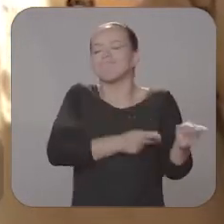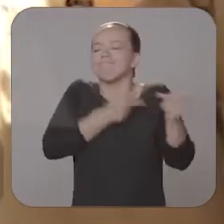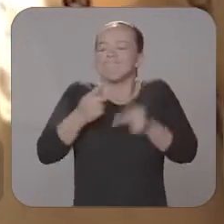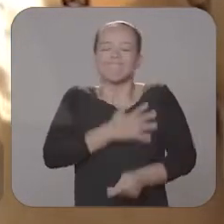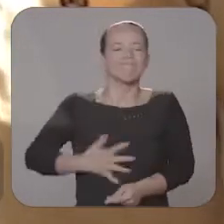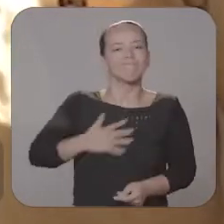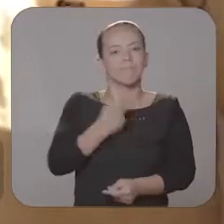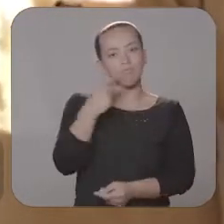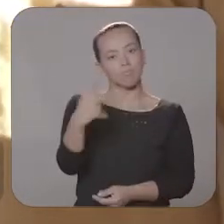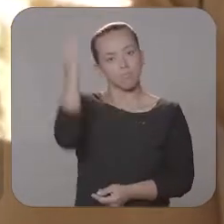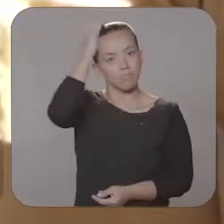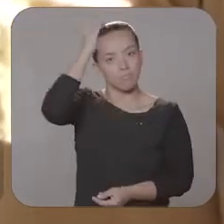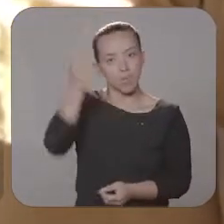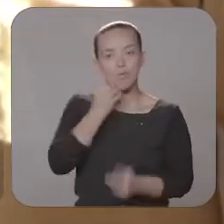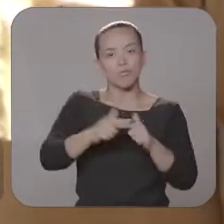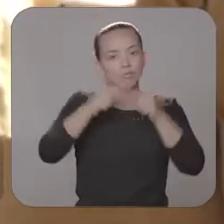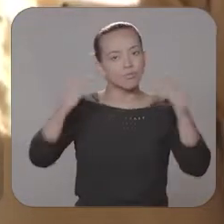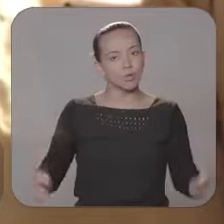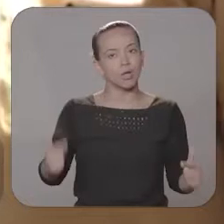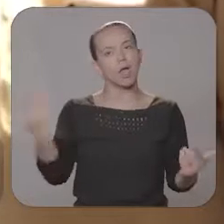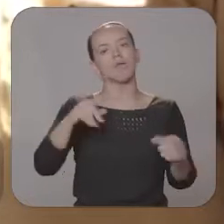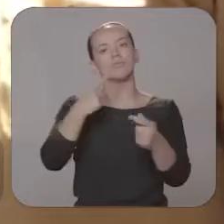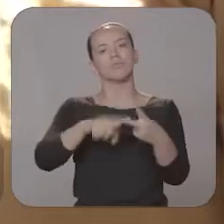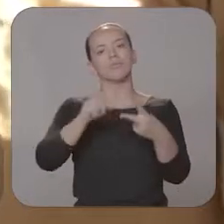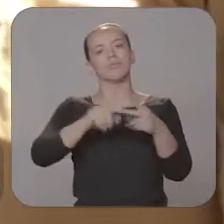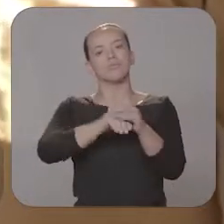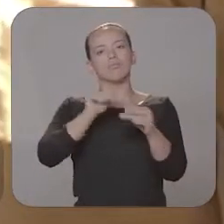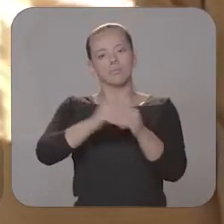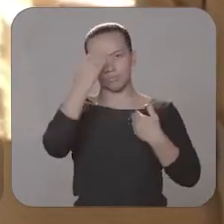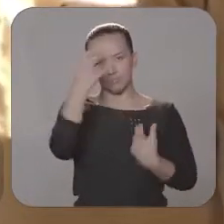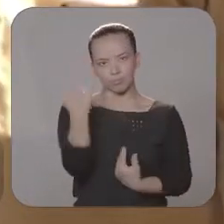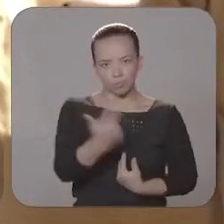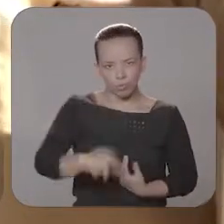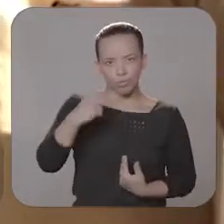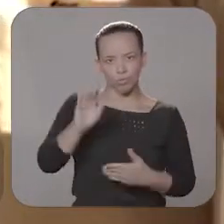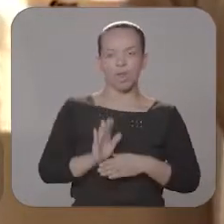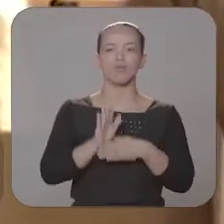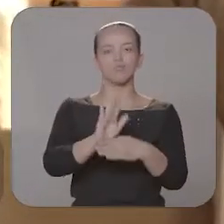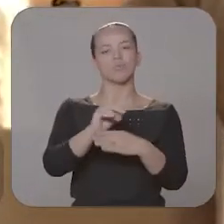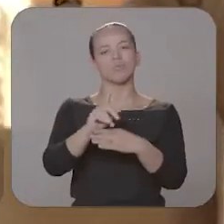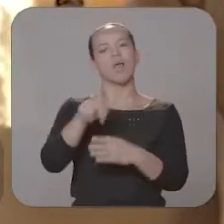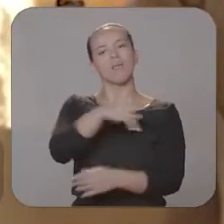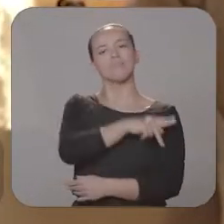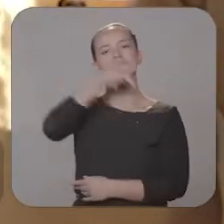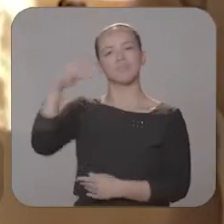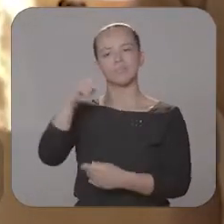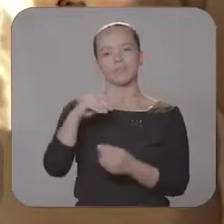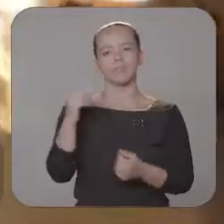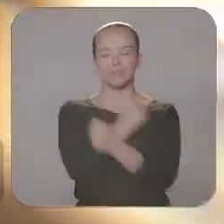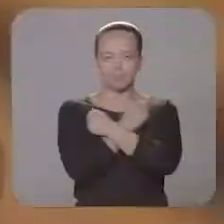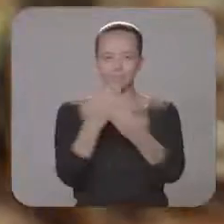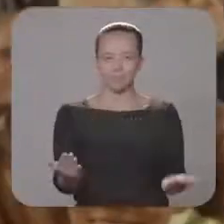hospitaleira. E desejar a você, Reinaldo, boa sorte agora no segundo turno e agradecer mais uma vez o teu apoio à nossa candidatura à presidência da República.